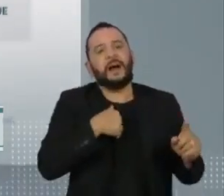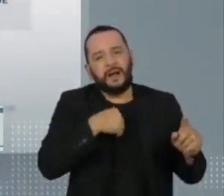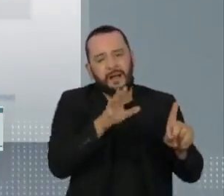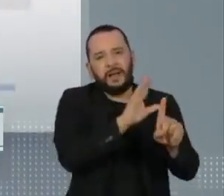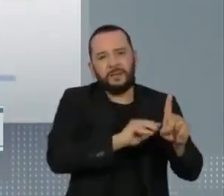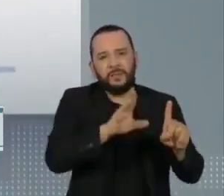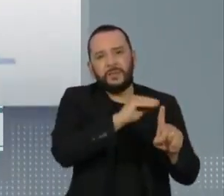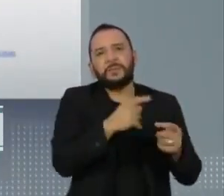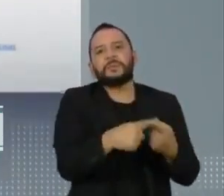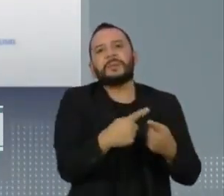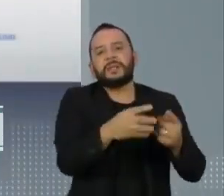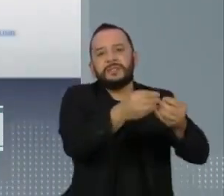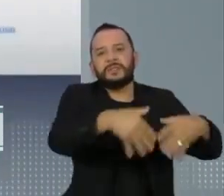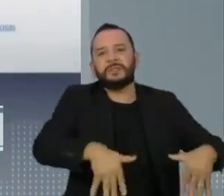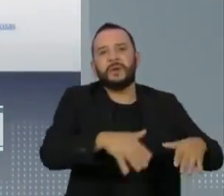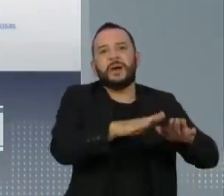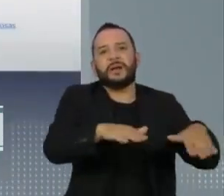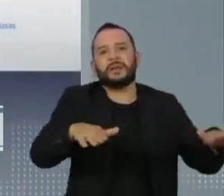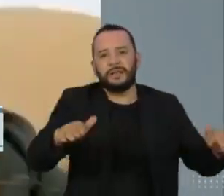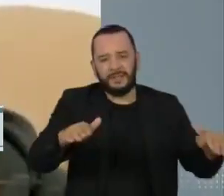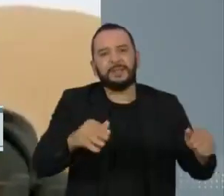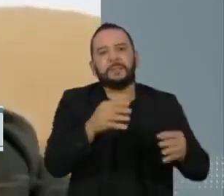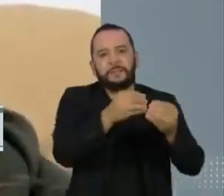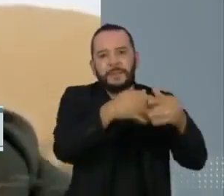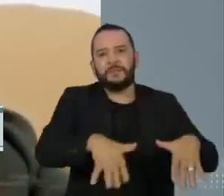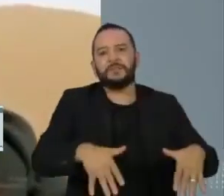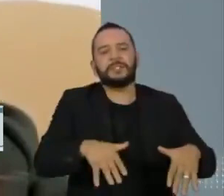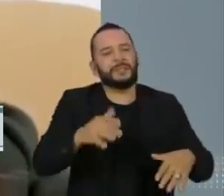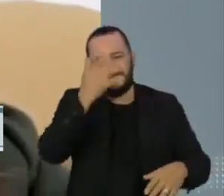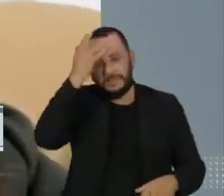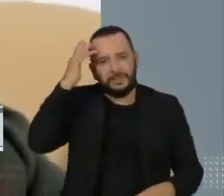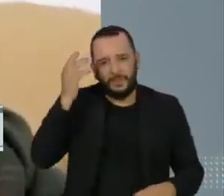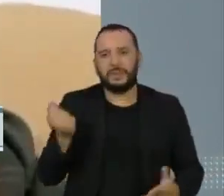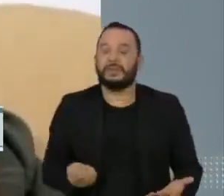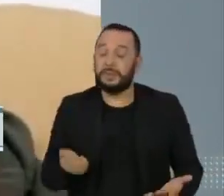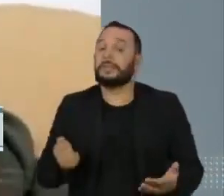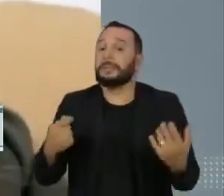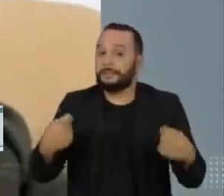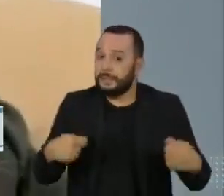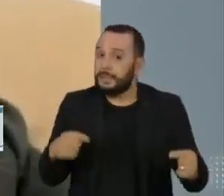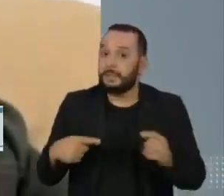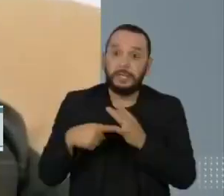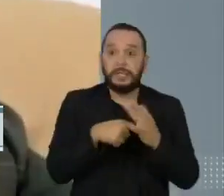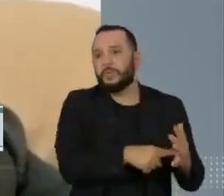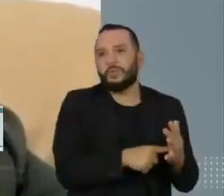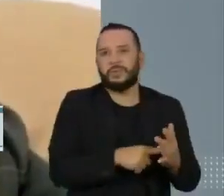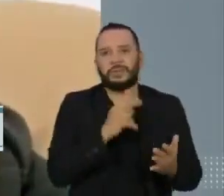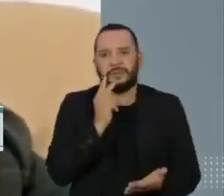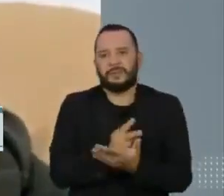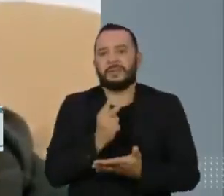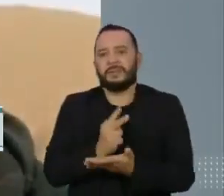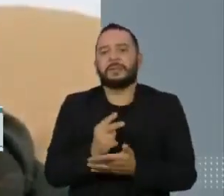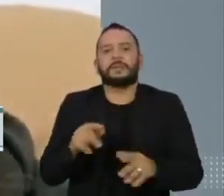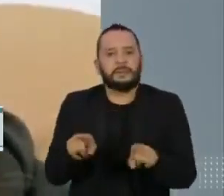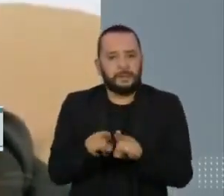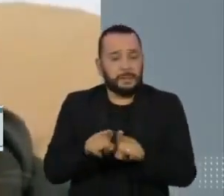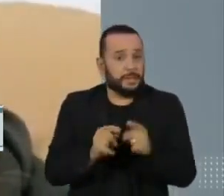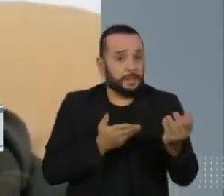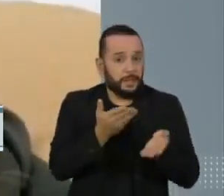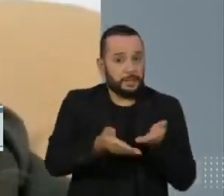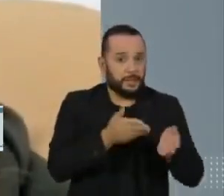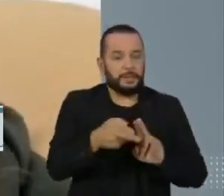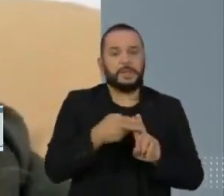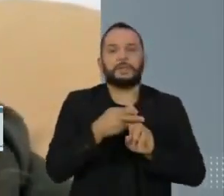a vida toda de milhares de pessoas. A denúncia precisa ser feita. Todo tratamento na rede SUS